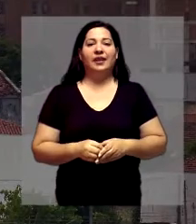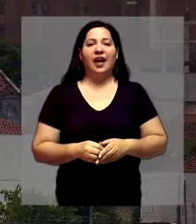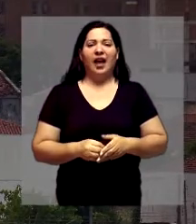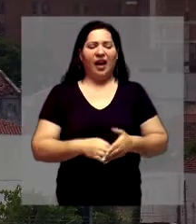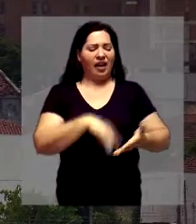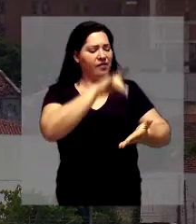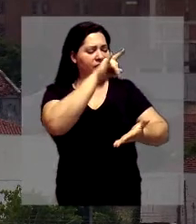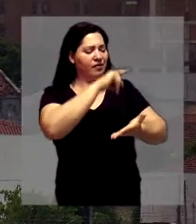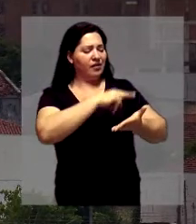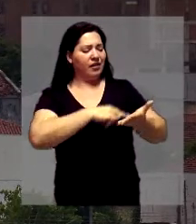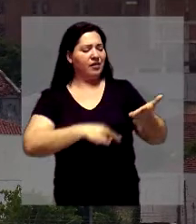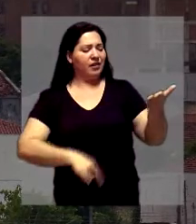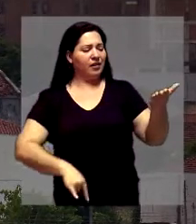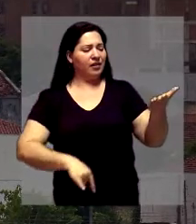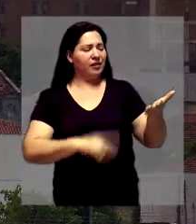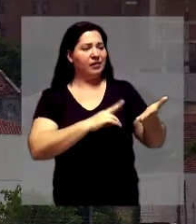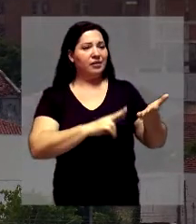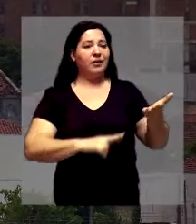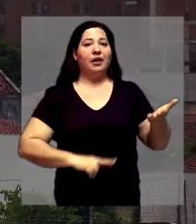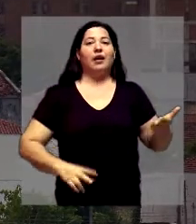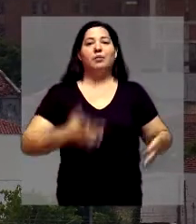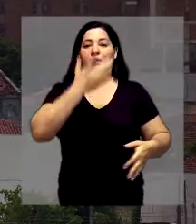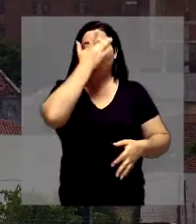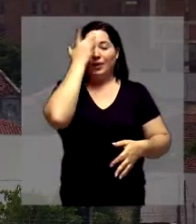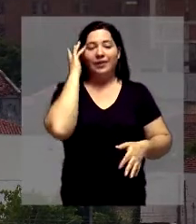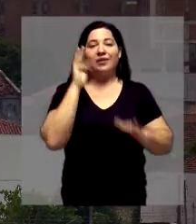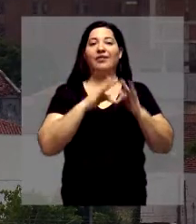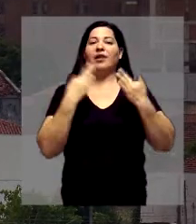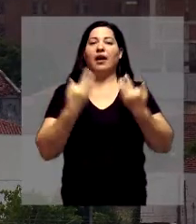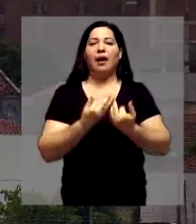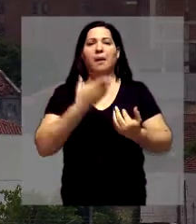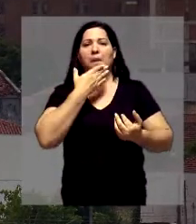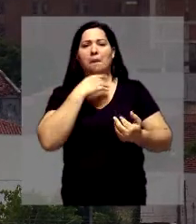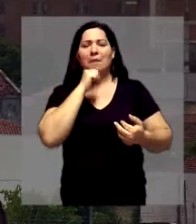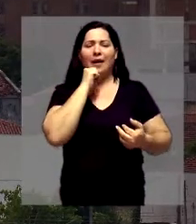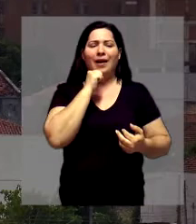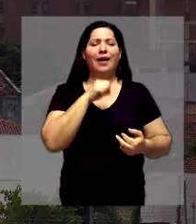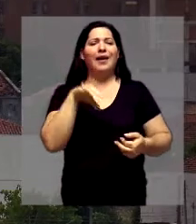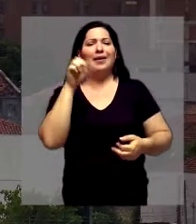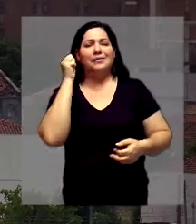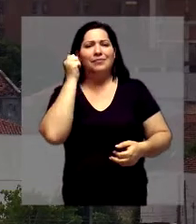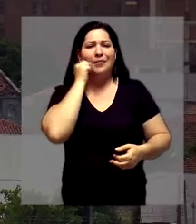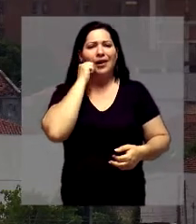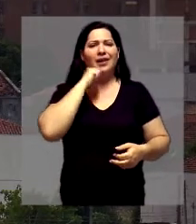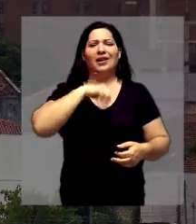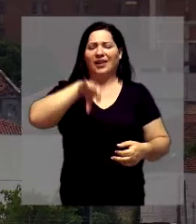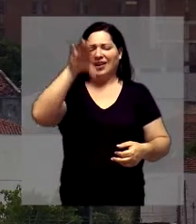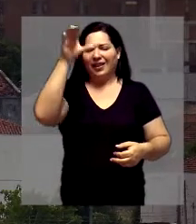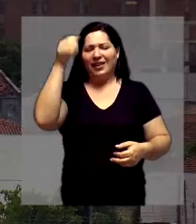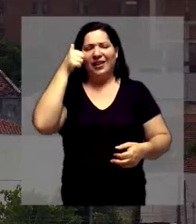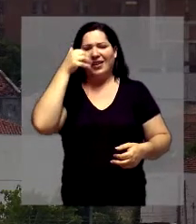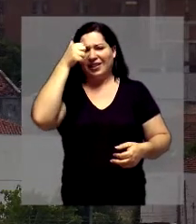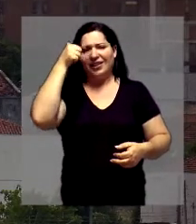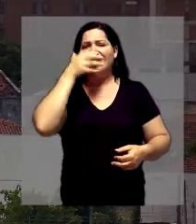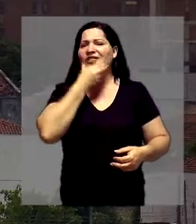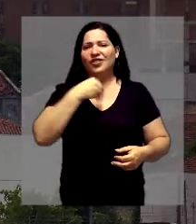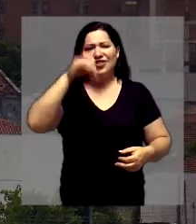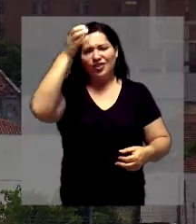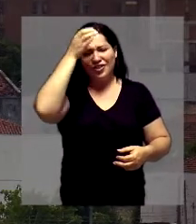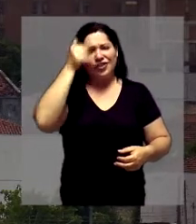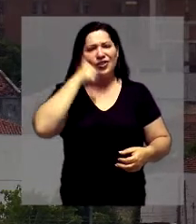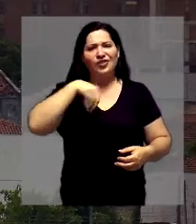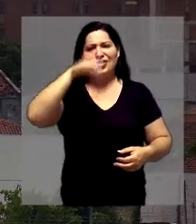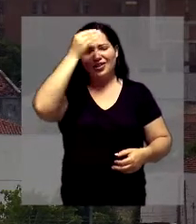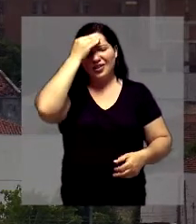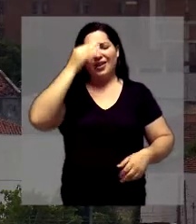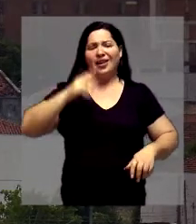lista, e nomeia o pessoal primeiro da sua família. O pai, a mãe, o tio, a tia, é o primo. E vai seguindo. Depois você pega